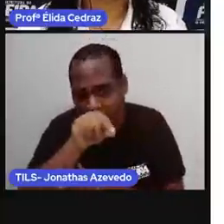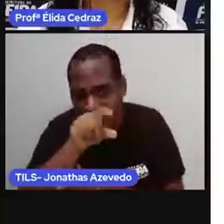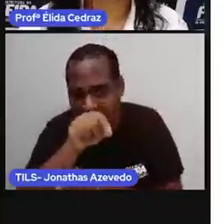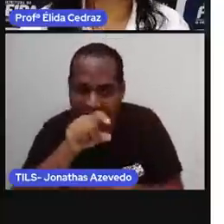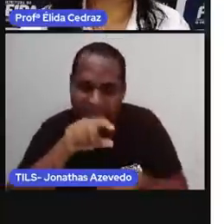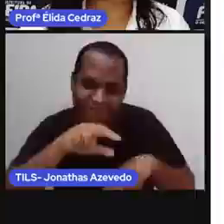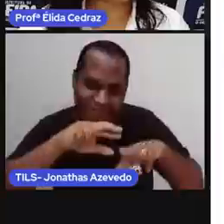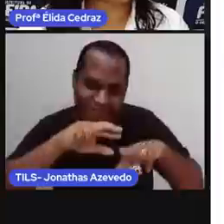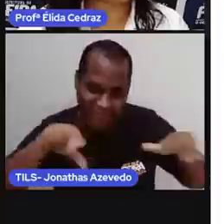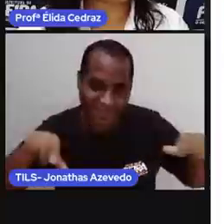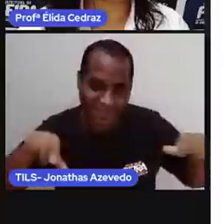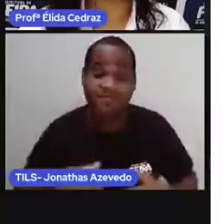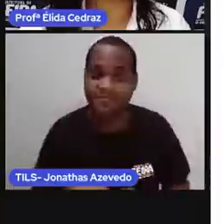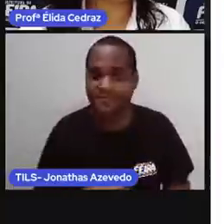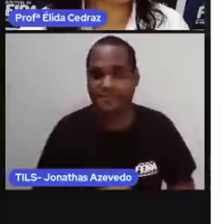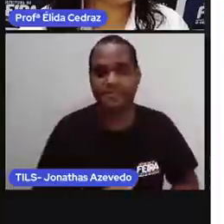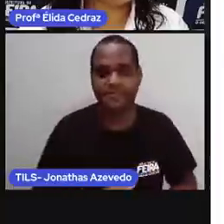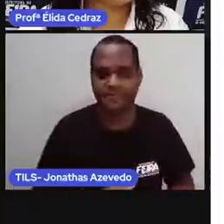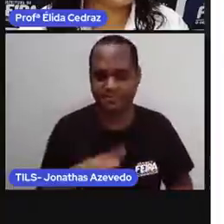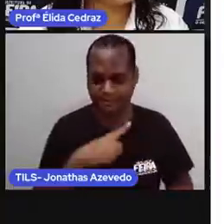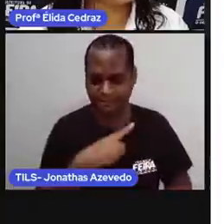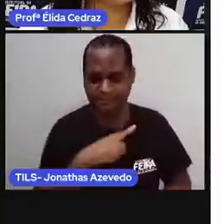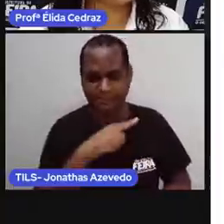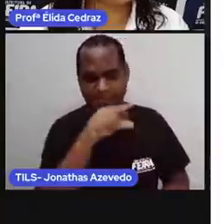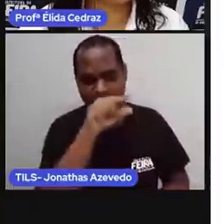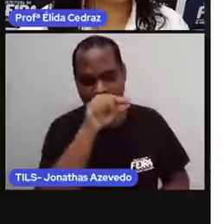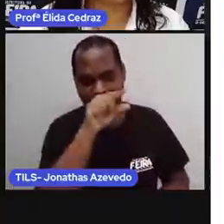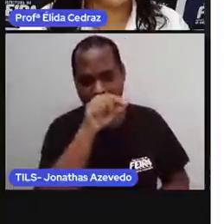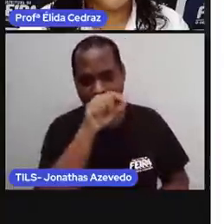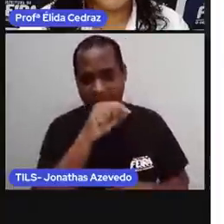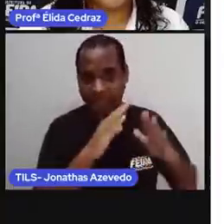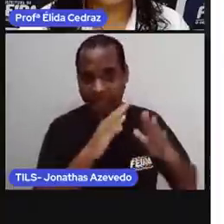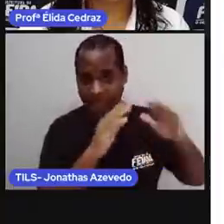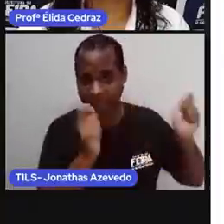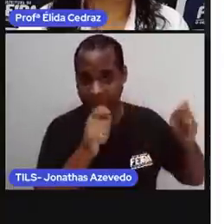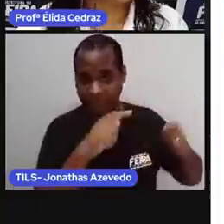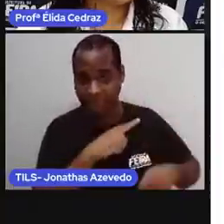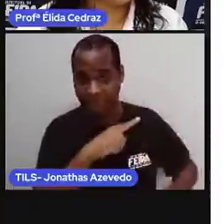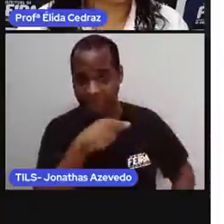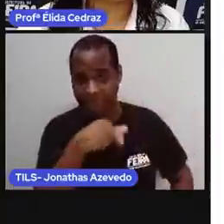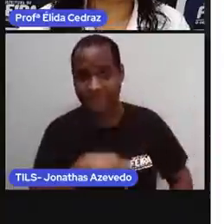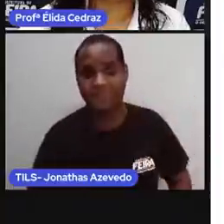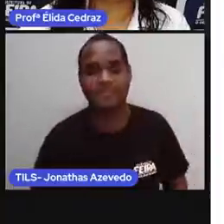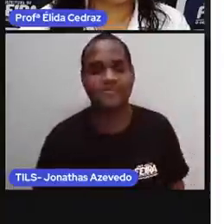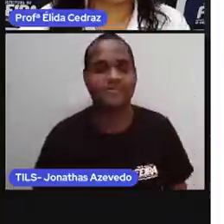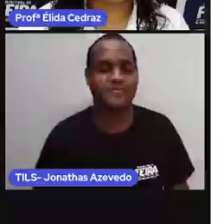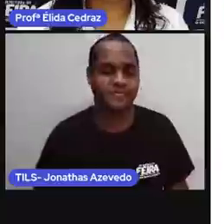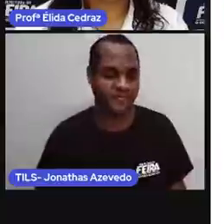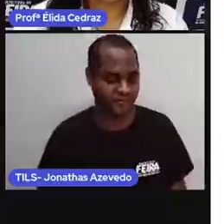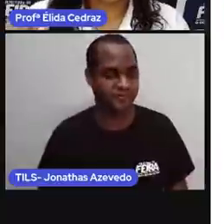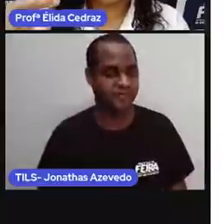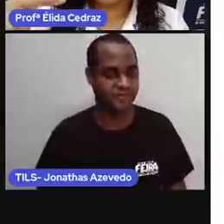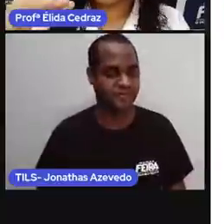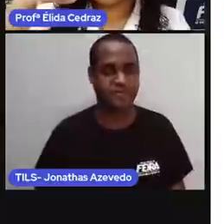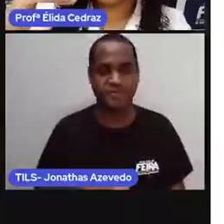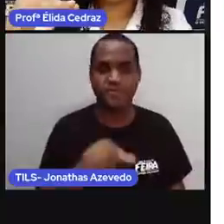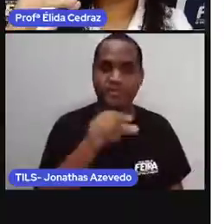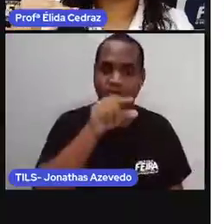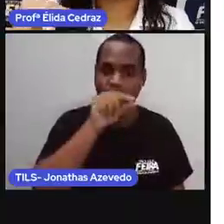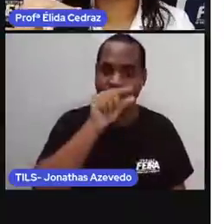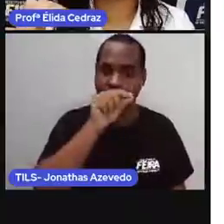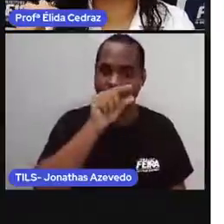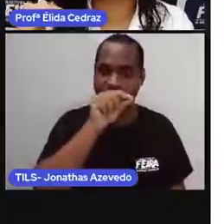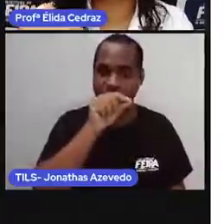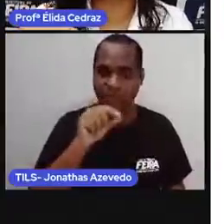Quem aí tem passarinho em casa, né? Então, o passarinho, você compra aquele